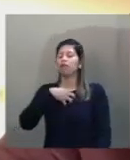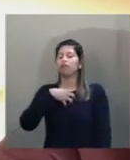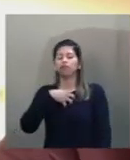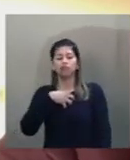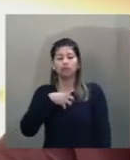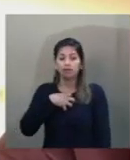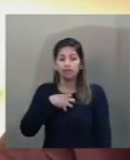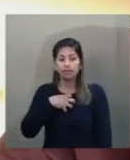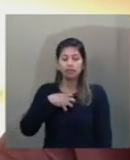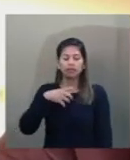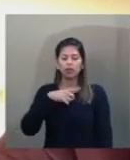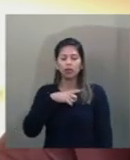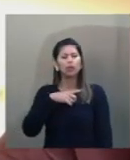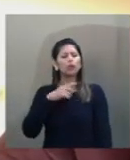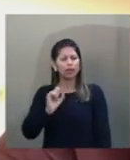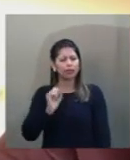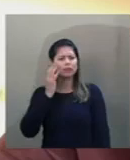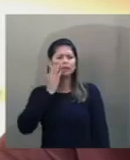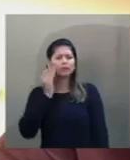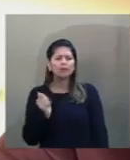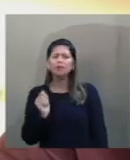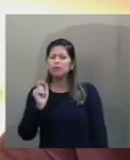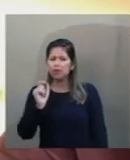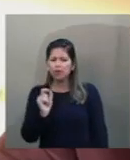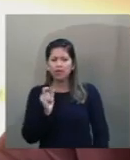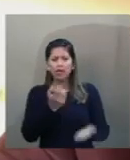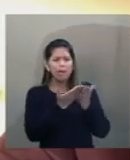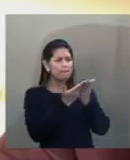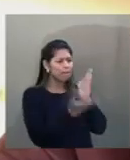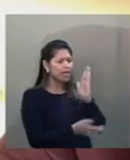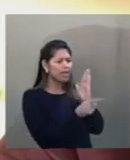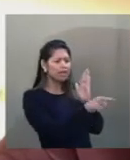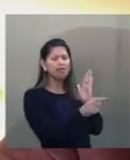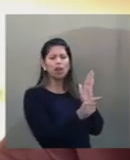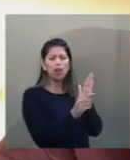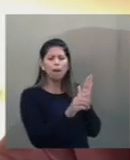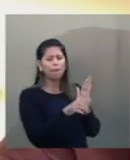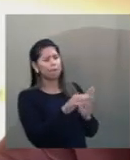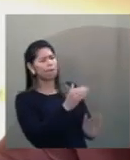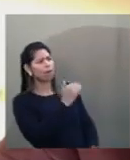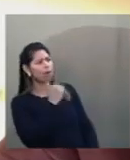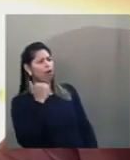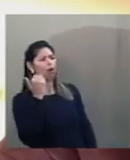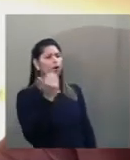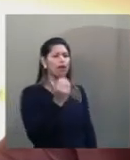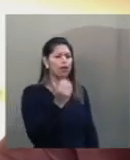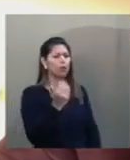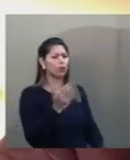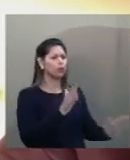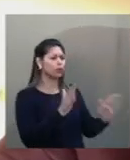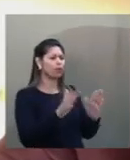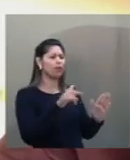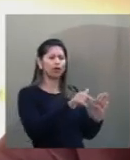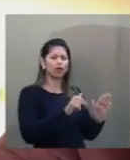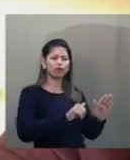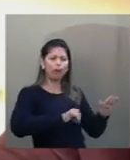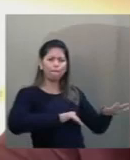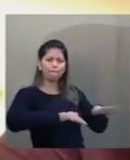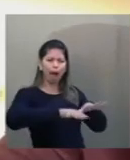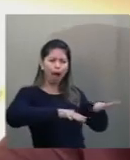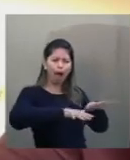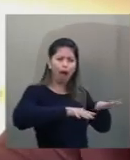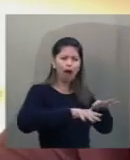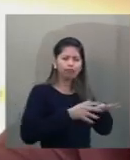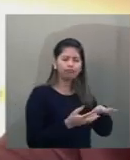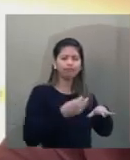quando soube da perda de Dona Zilda naquele terremoto, um negócio impensável. Uma coisa assim, dentro de uma